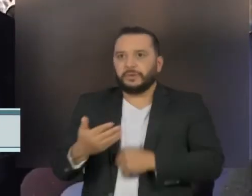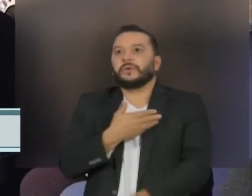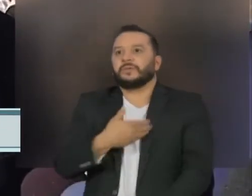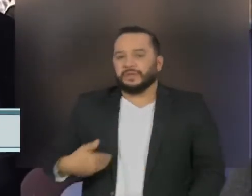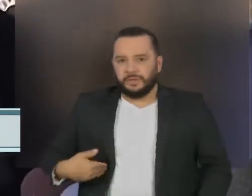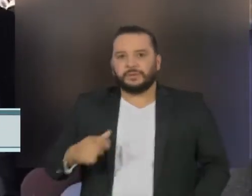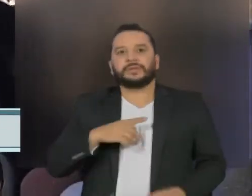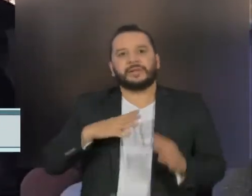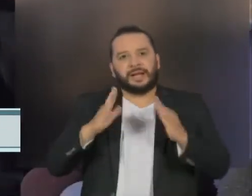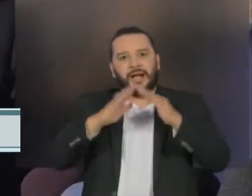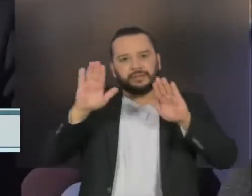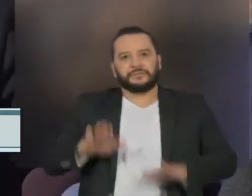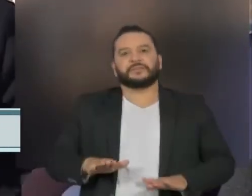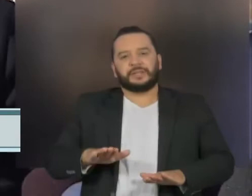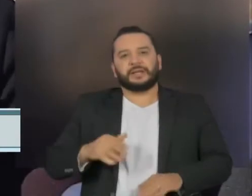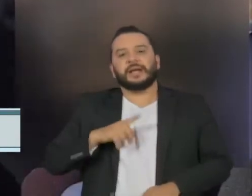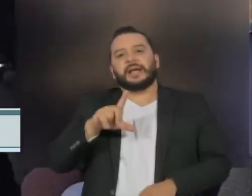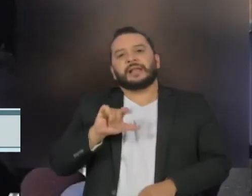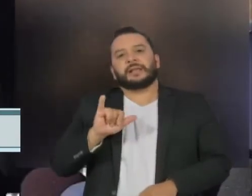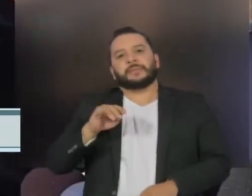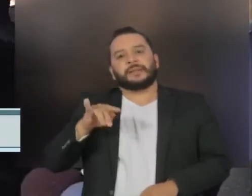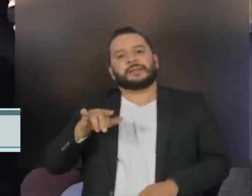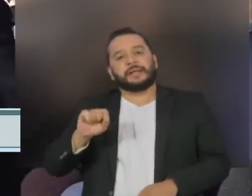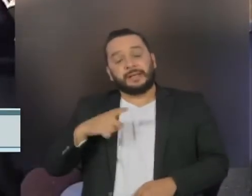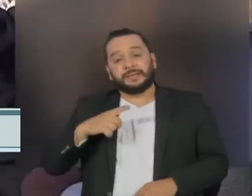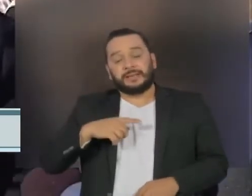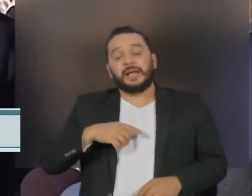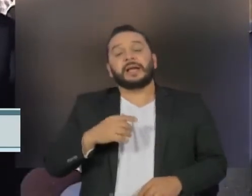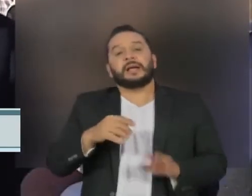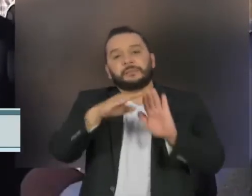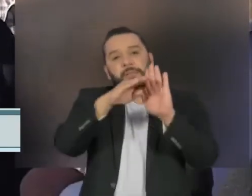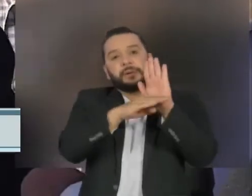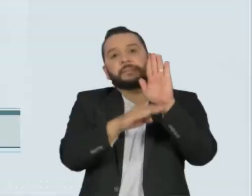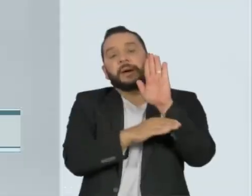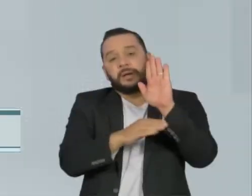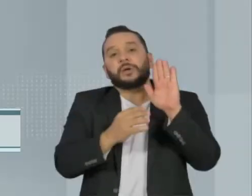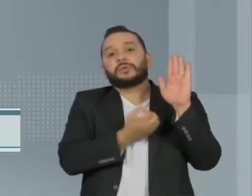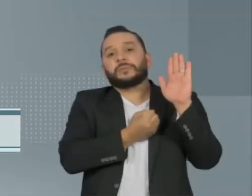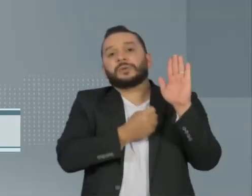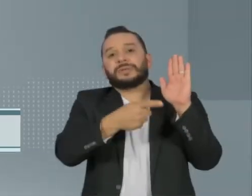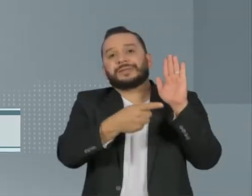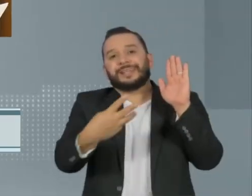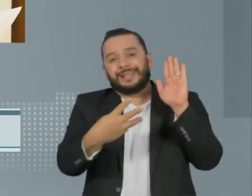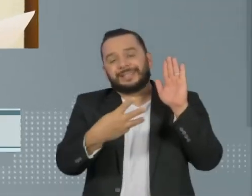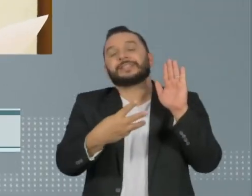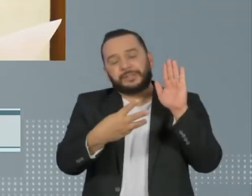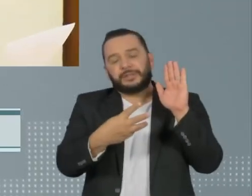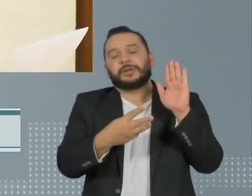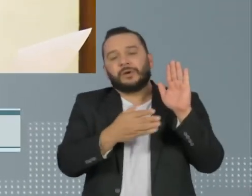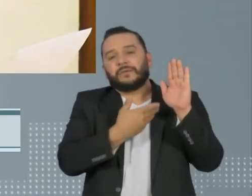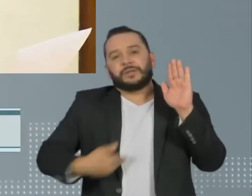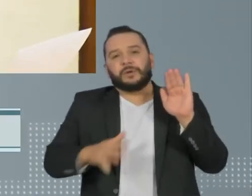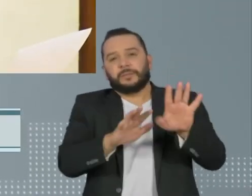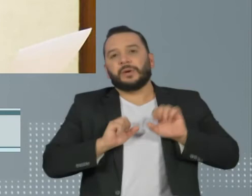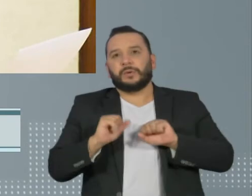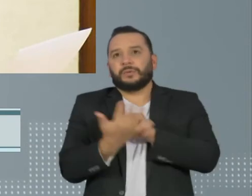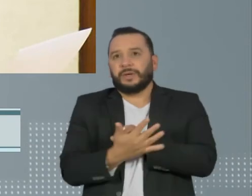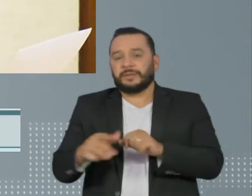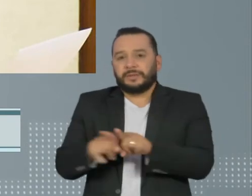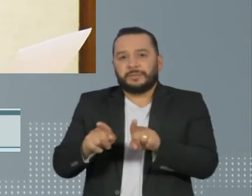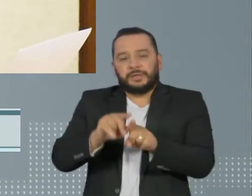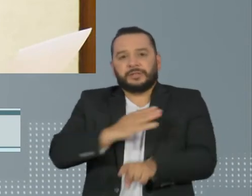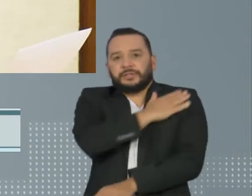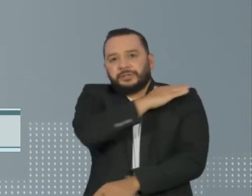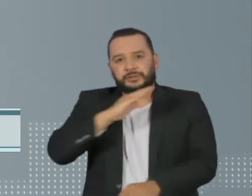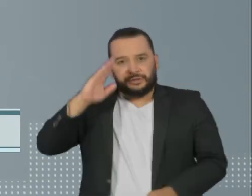isolamento em casa. Ibanez é o 13º governador a contrair a doença. O chefe do Centro de Inteligência do Exército, general